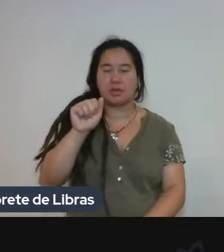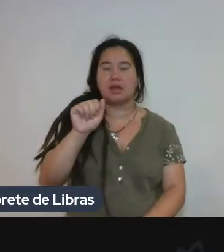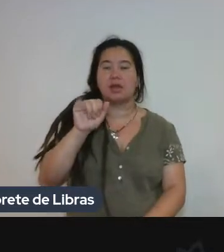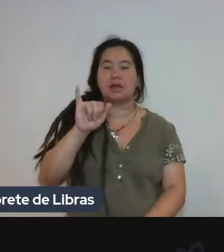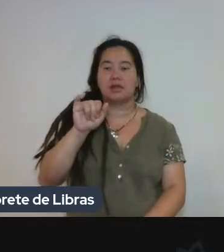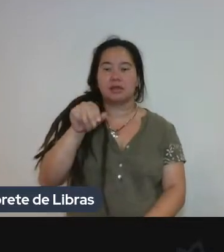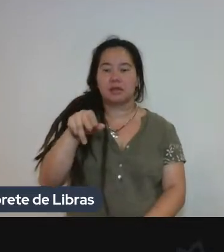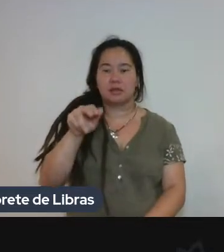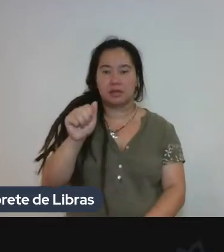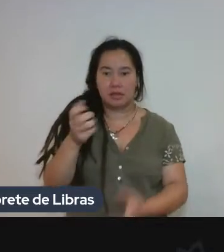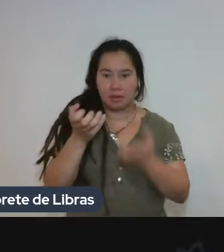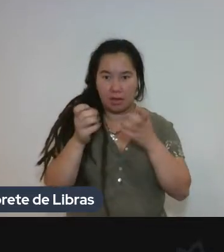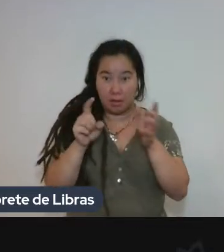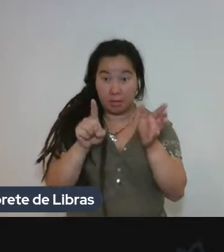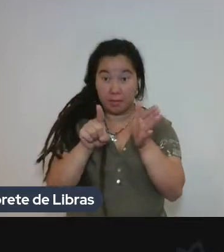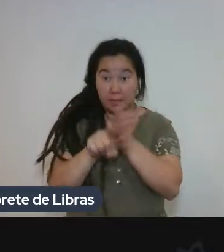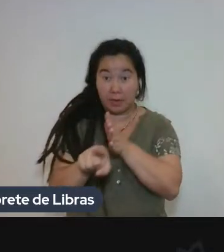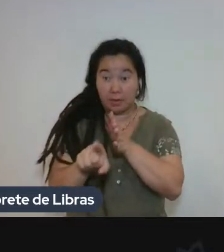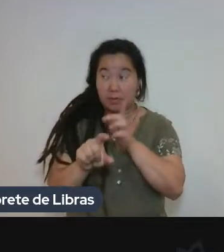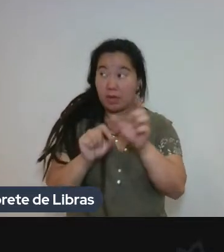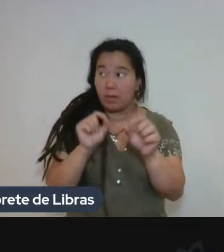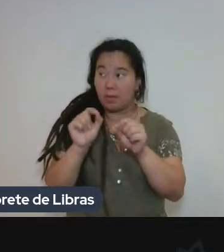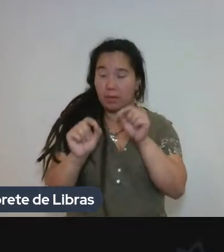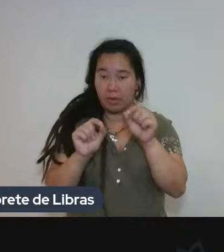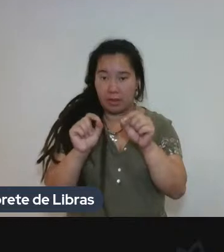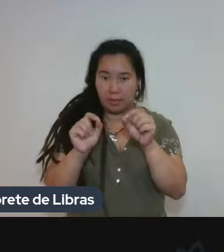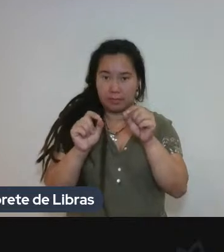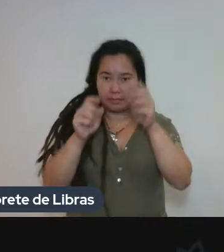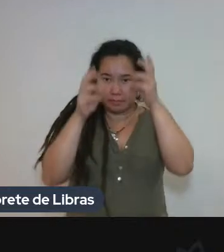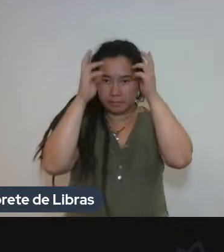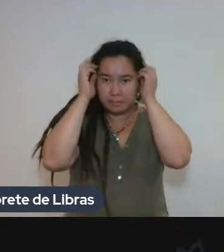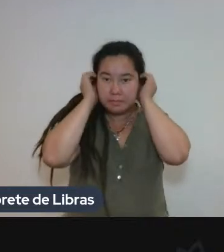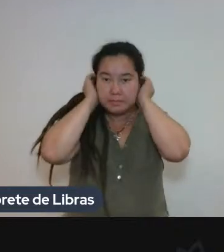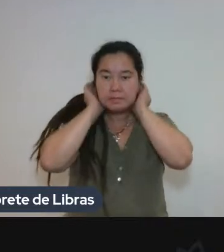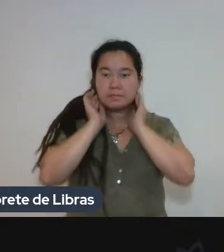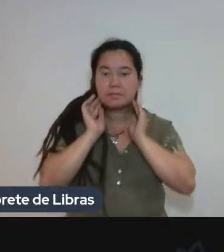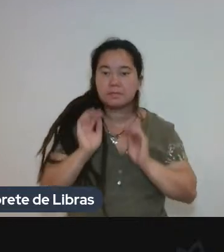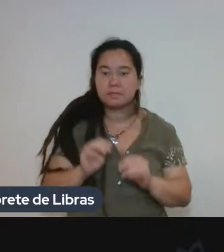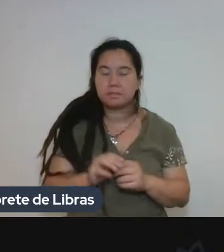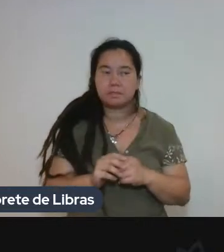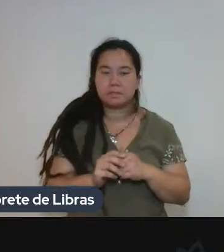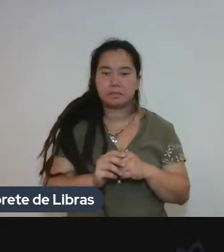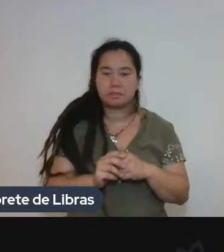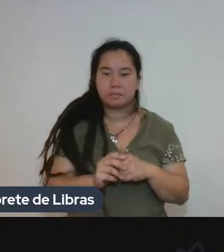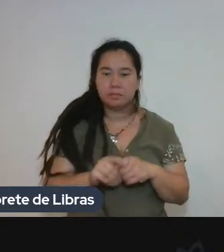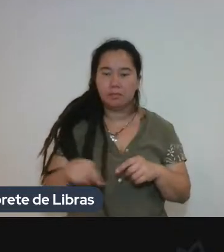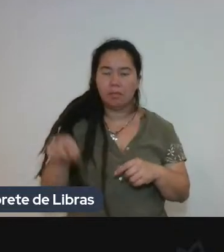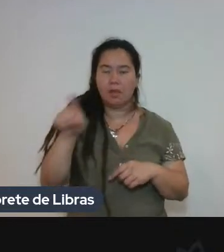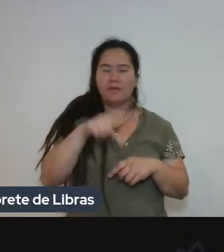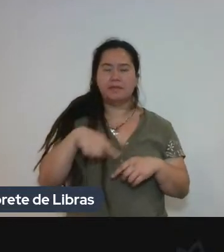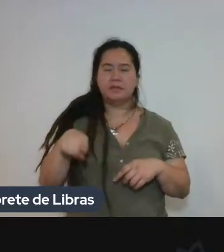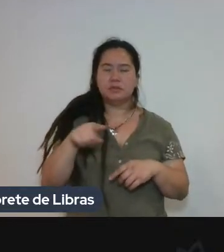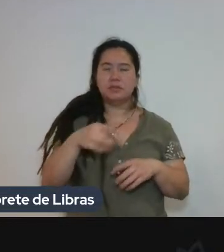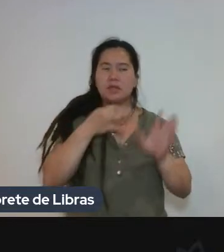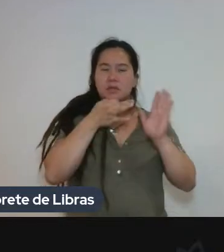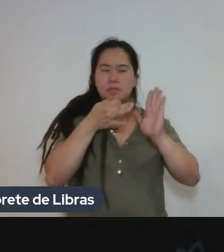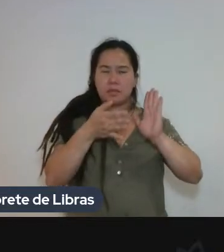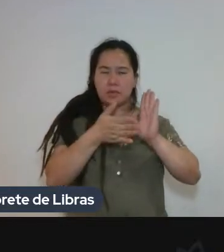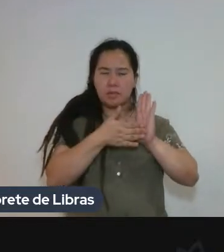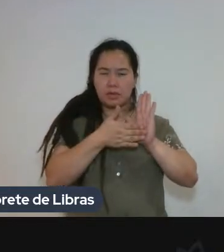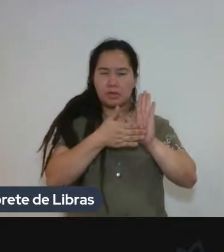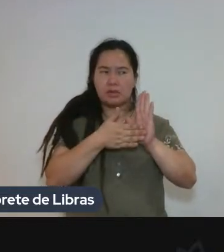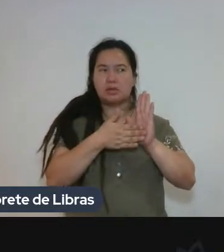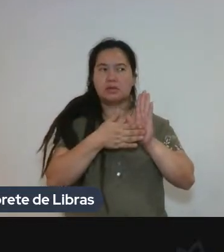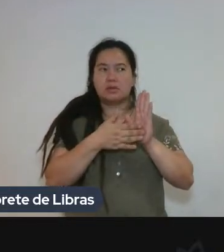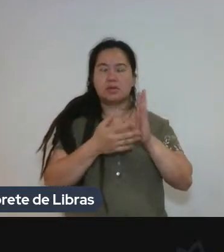Uma pergunta mesmo. Vocês estão, claro, pensando no desenvolvimento de ferramentas e